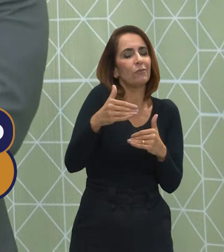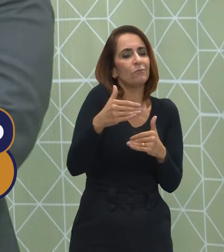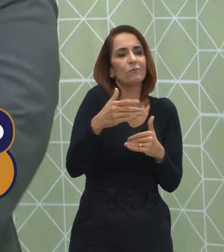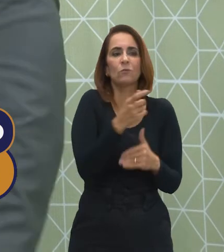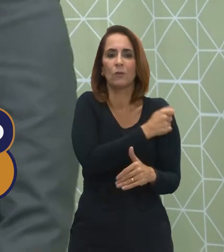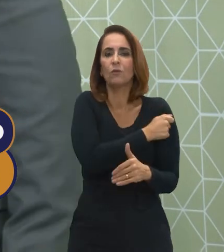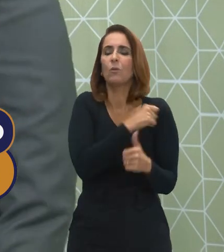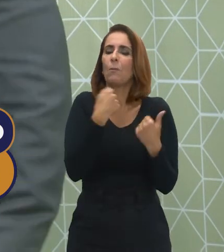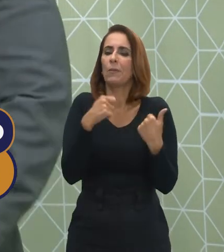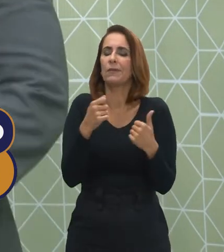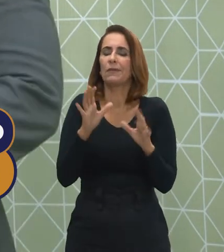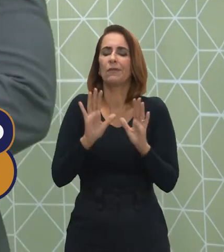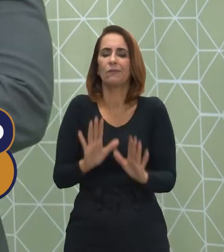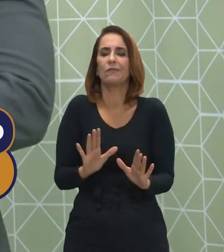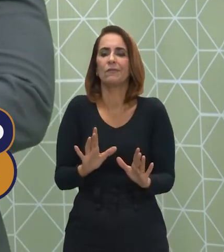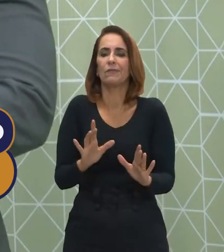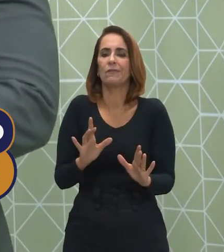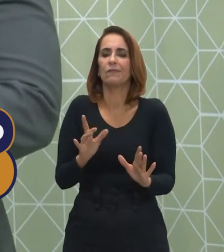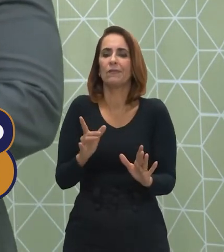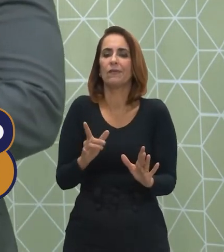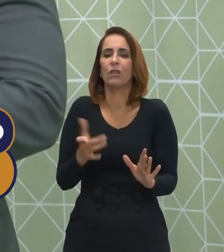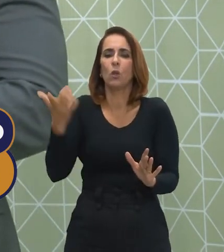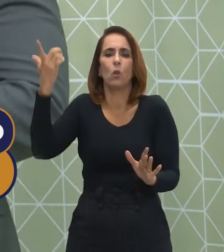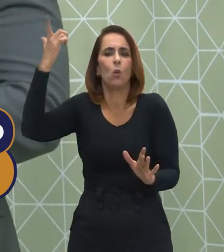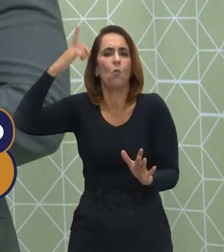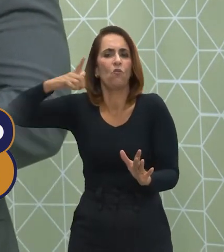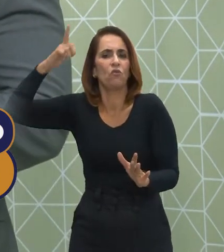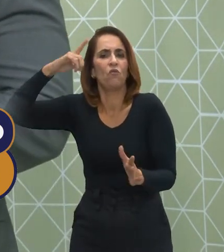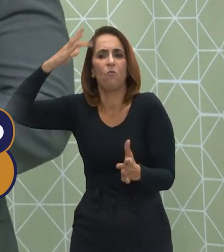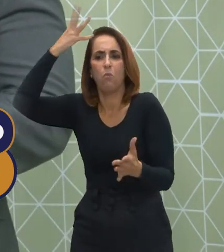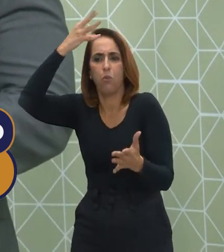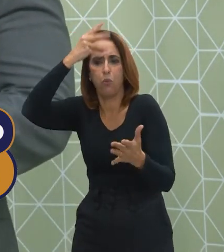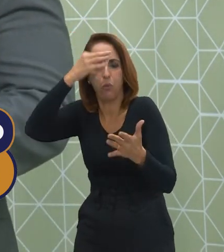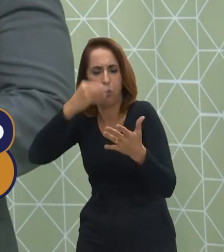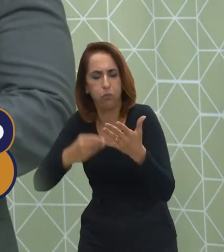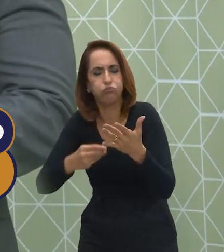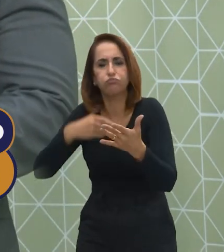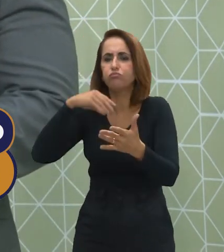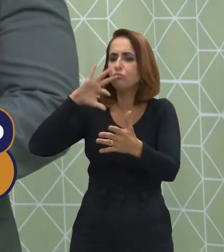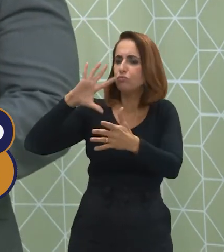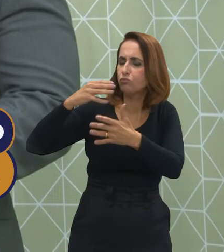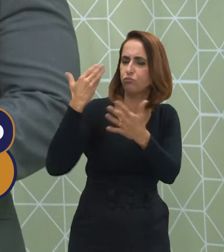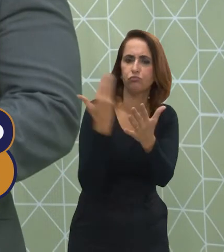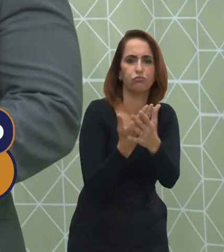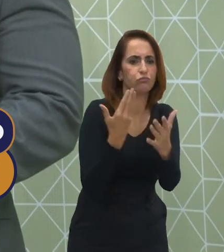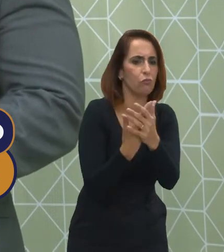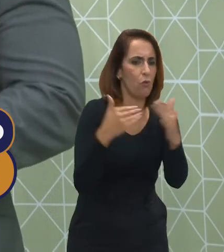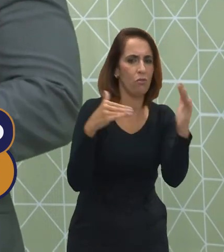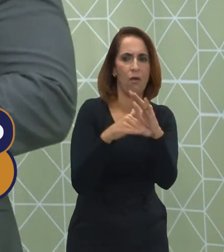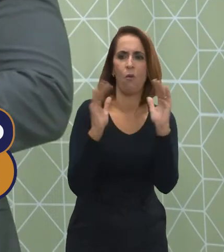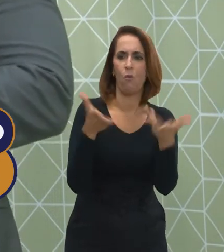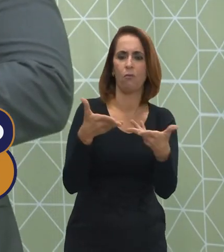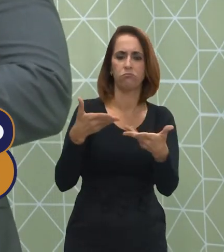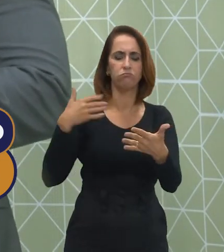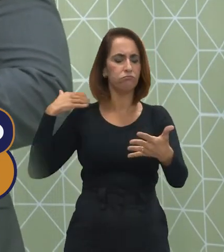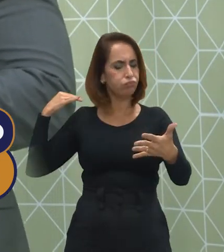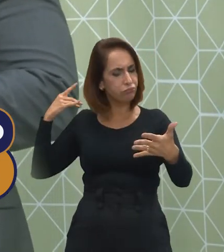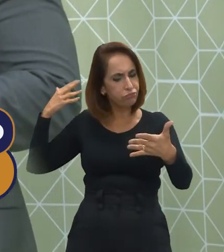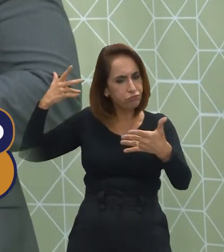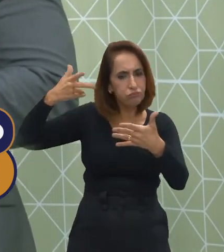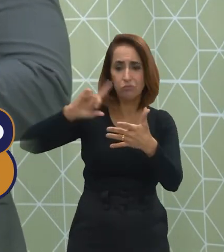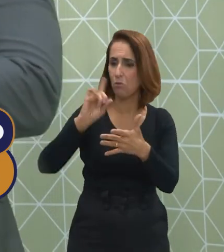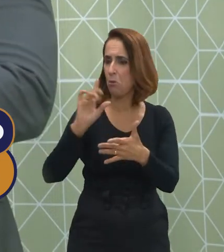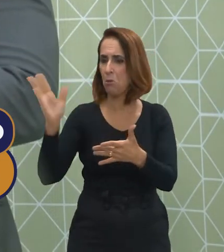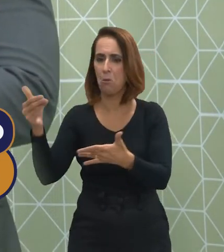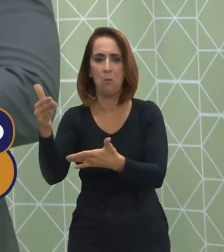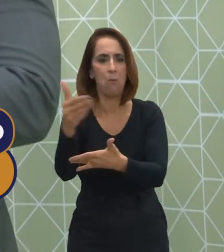candidato deve fazer uma revisão de tudo que ele estudou até então. Não adianta ele querer